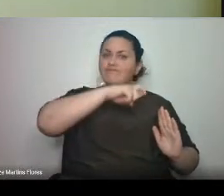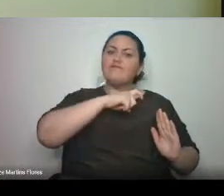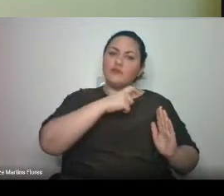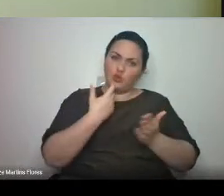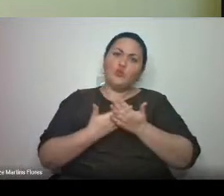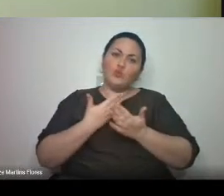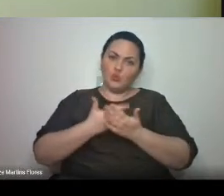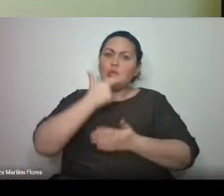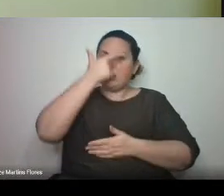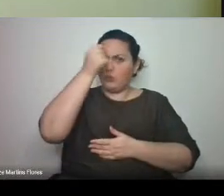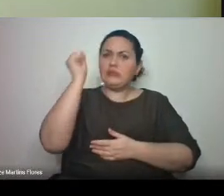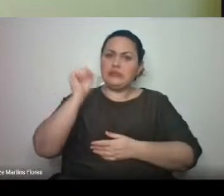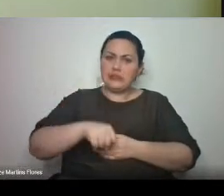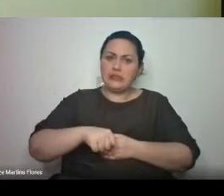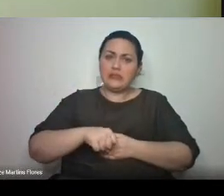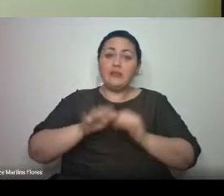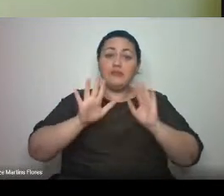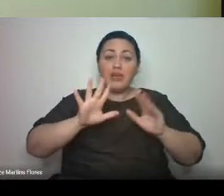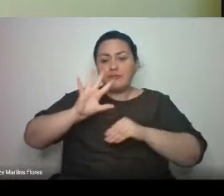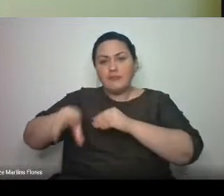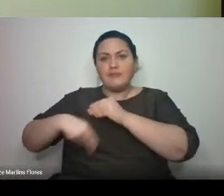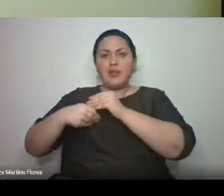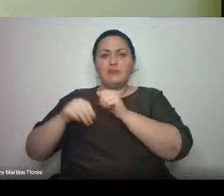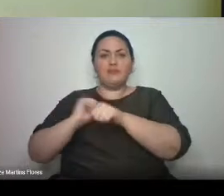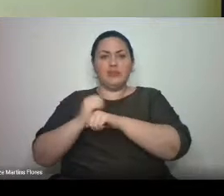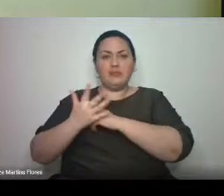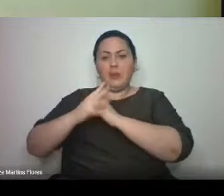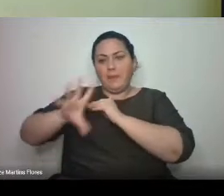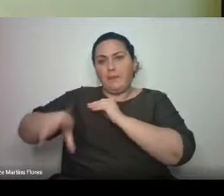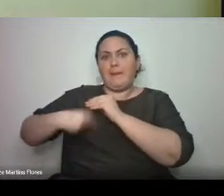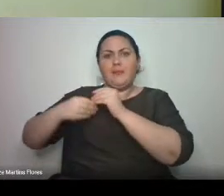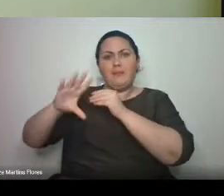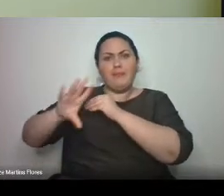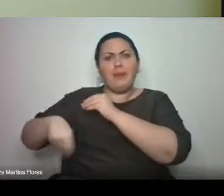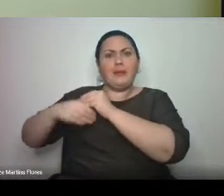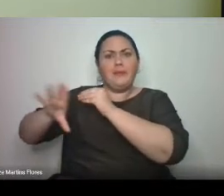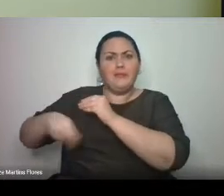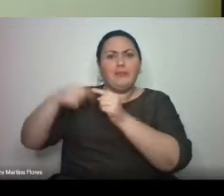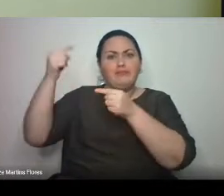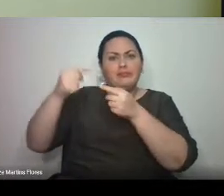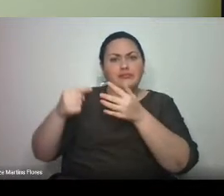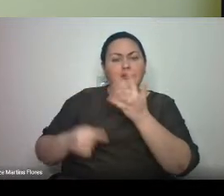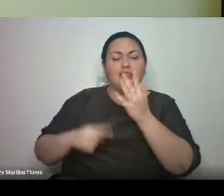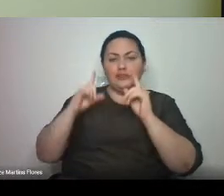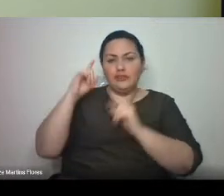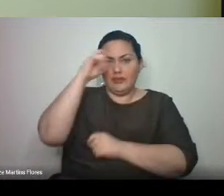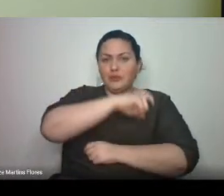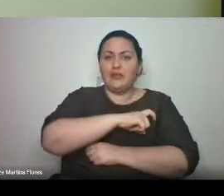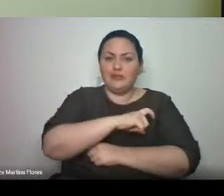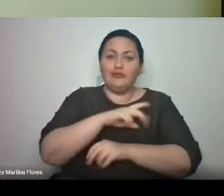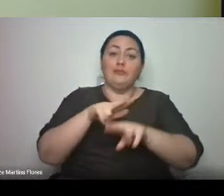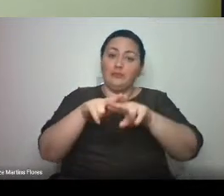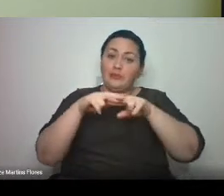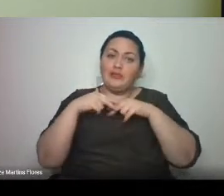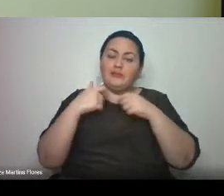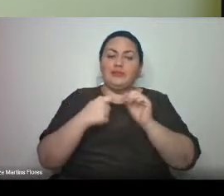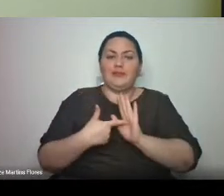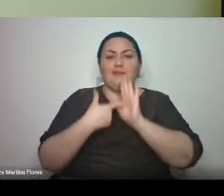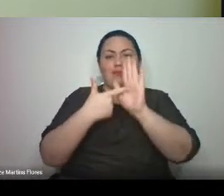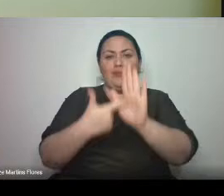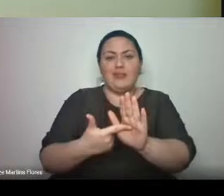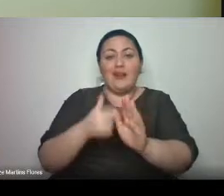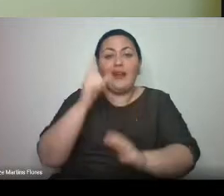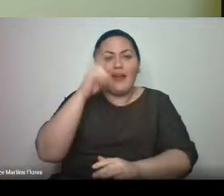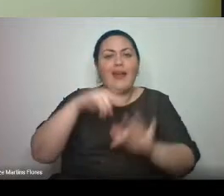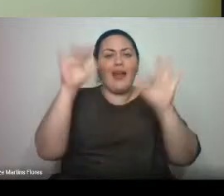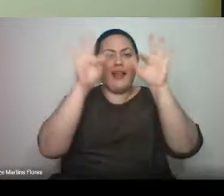dificuldades acrescentadas. Eu acho que essa alegria precisa ser nomeada. É uma alegria para a USPA, porque nós